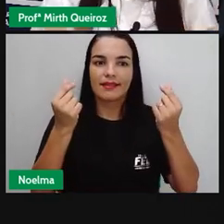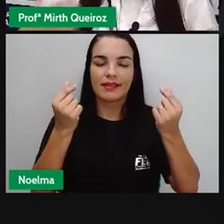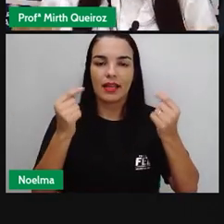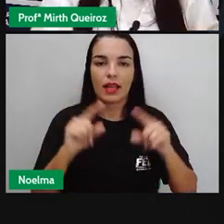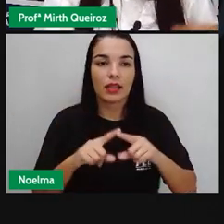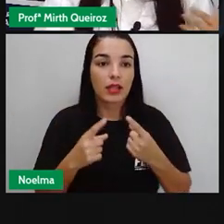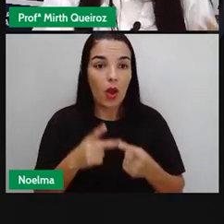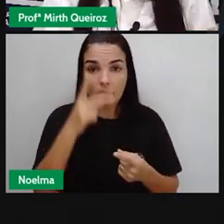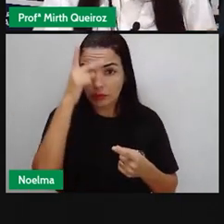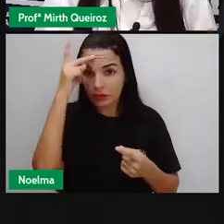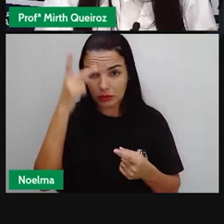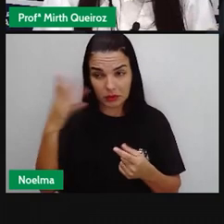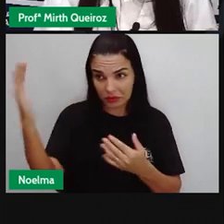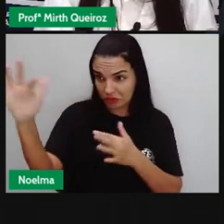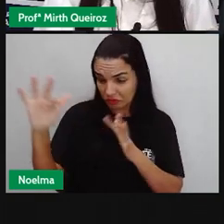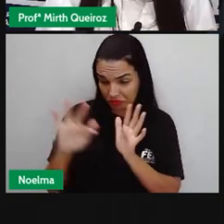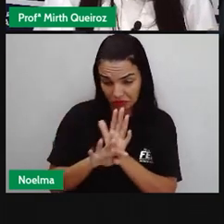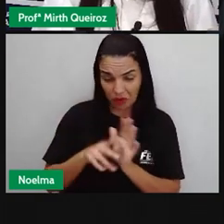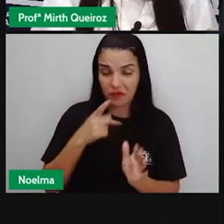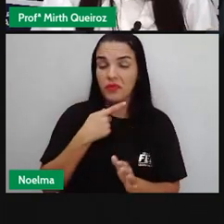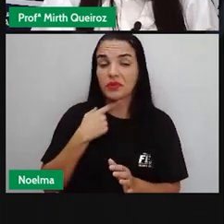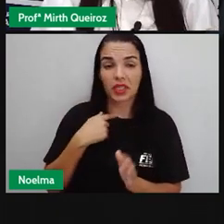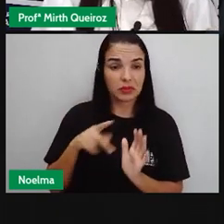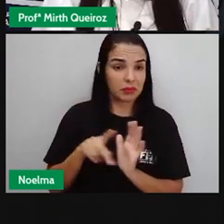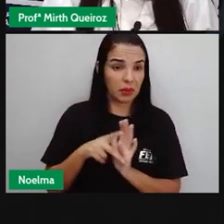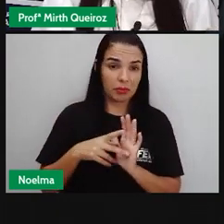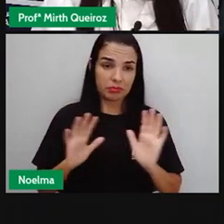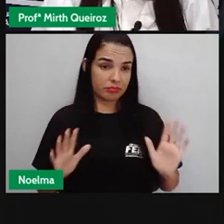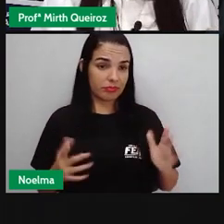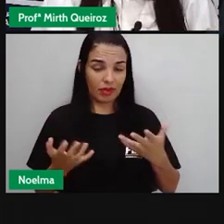forma espontânea, por vontade própria.